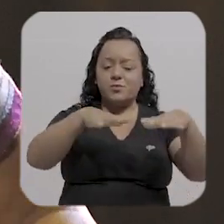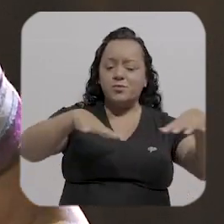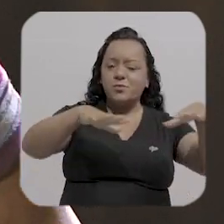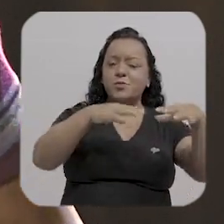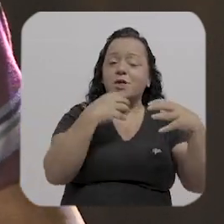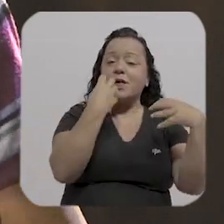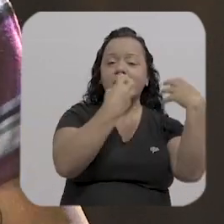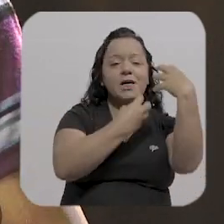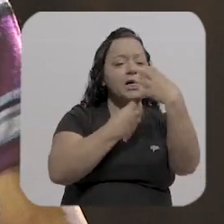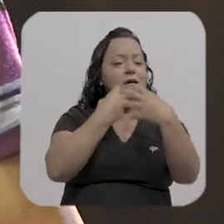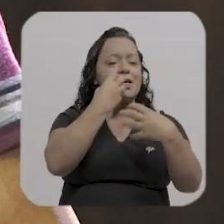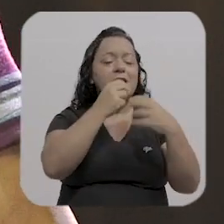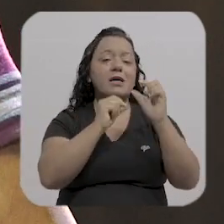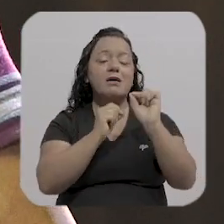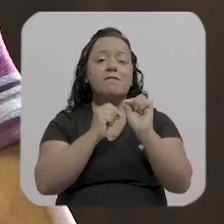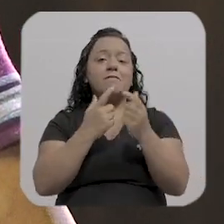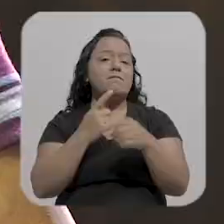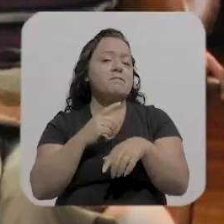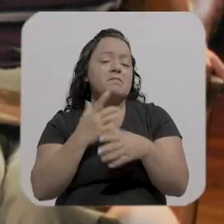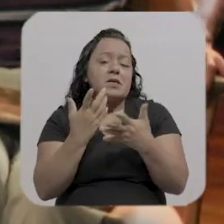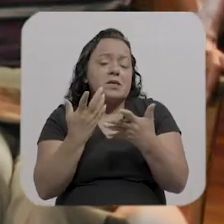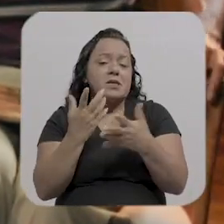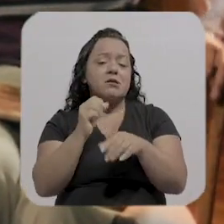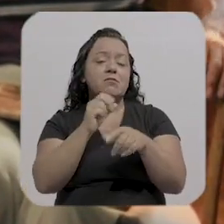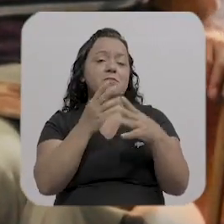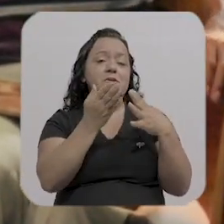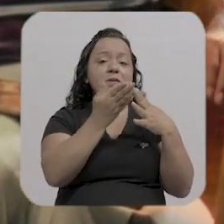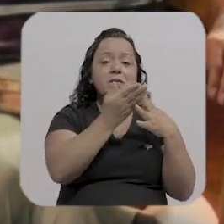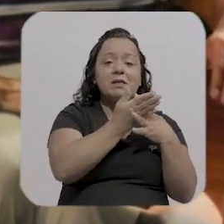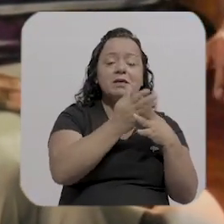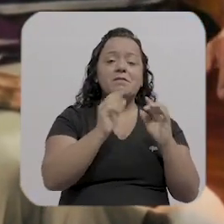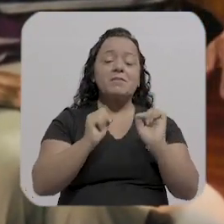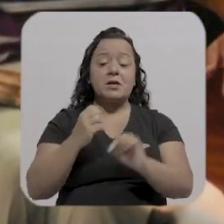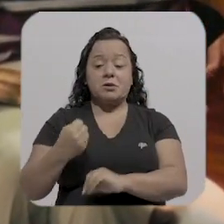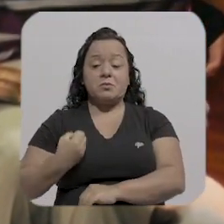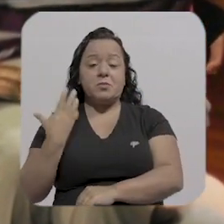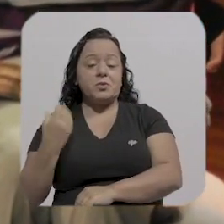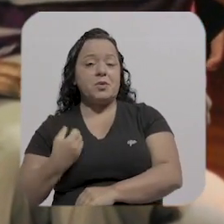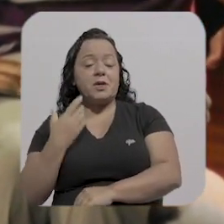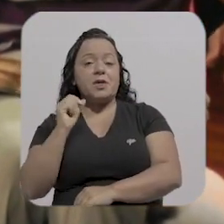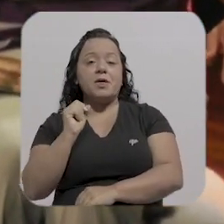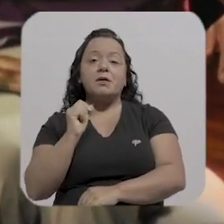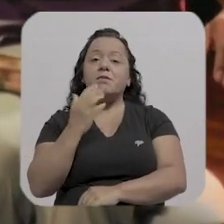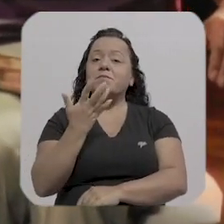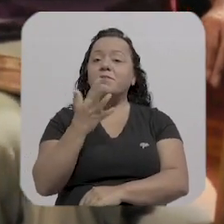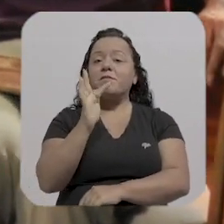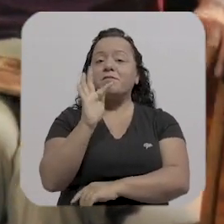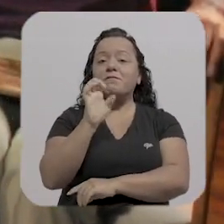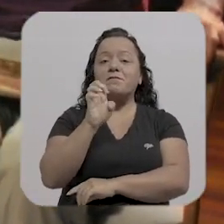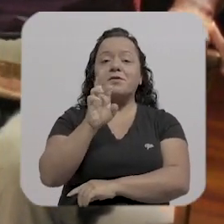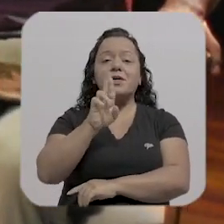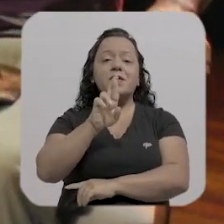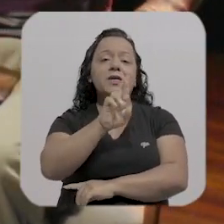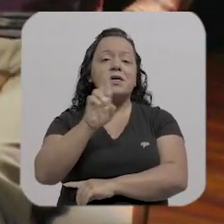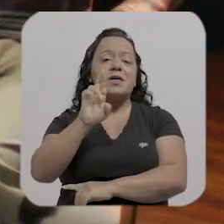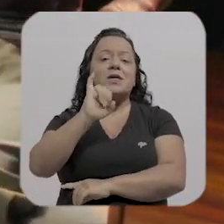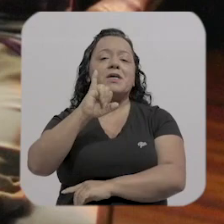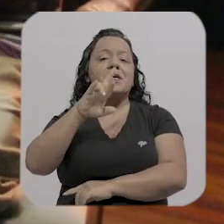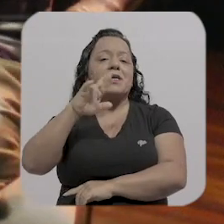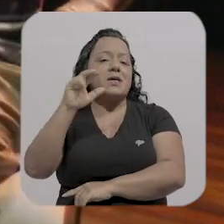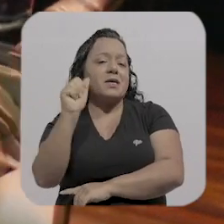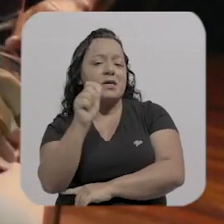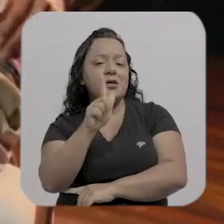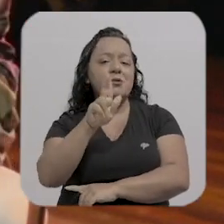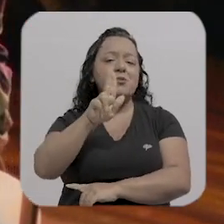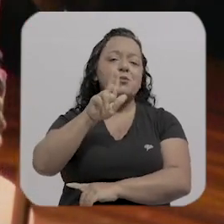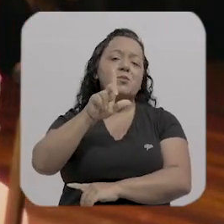assim é eu meti um poema do Ferreira Goulart qual era aquele da a arte né uma parte de mim